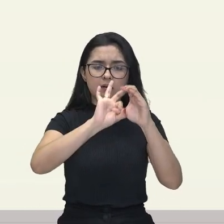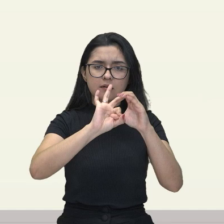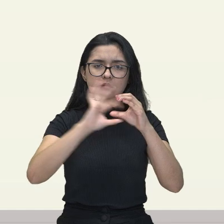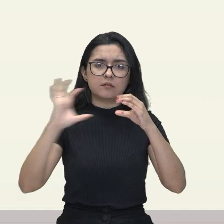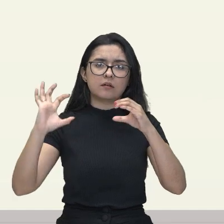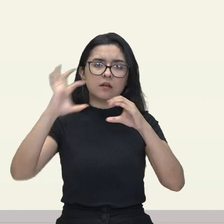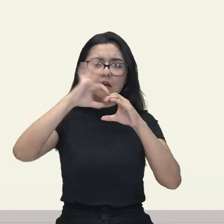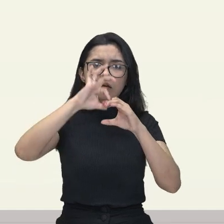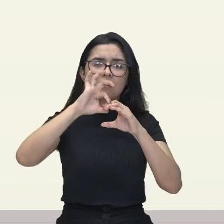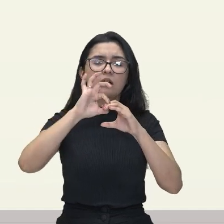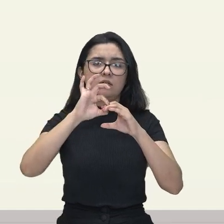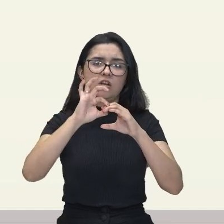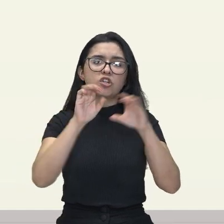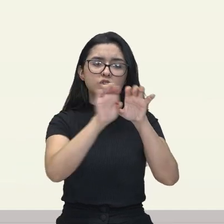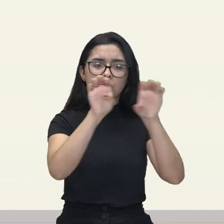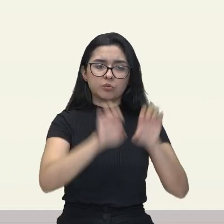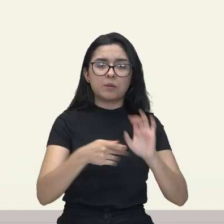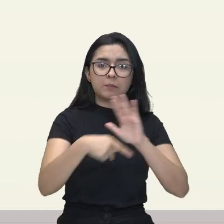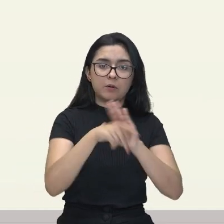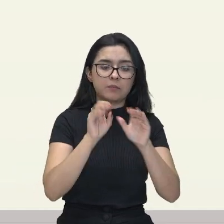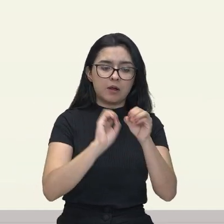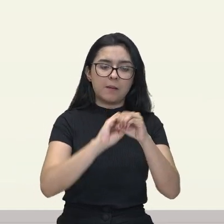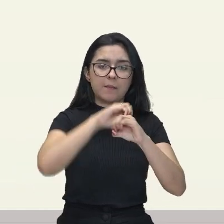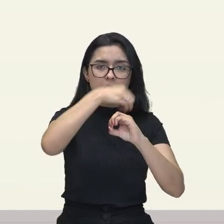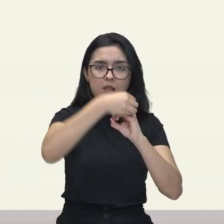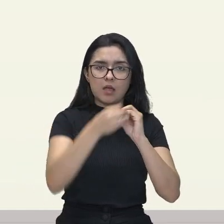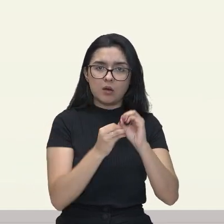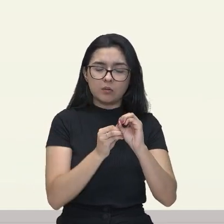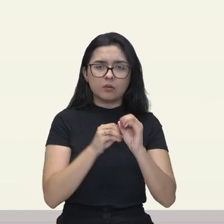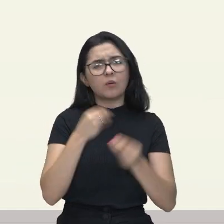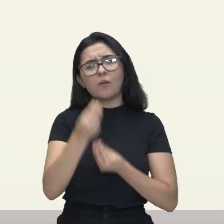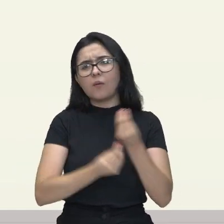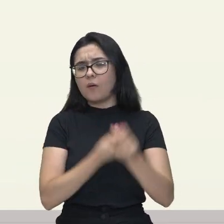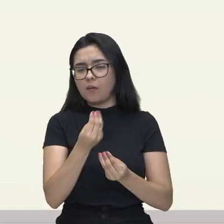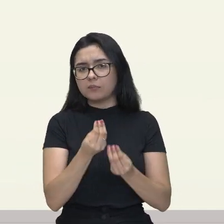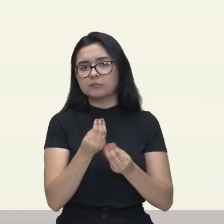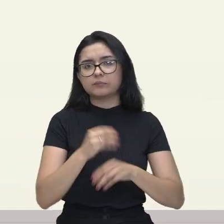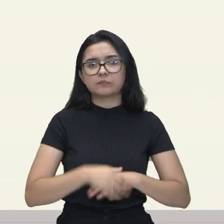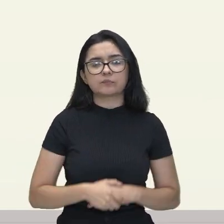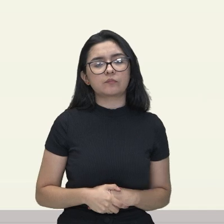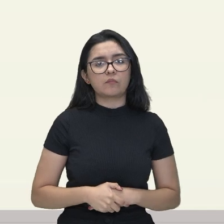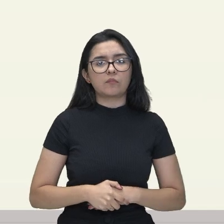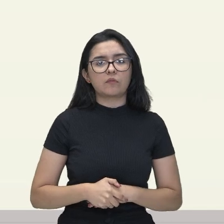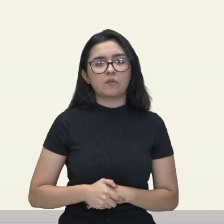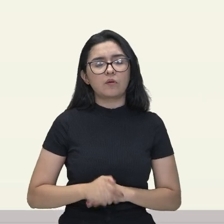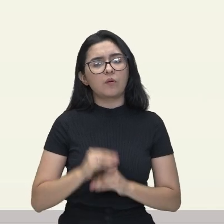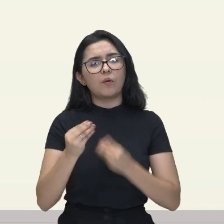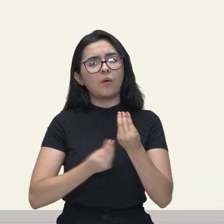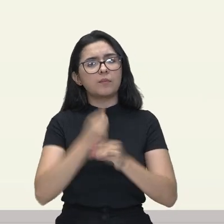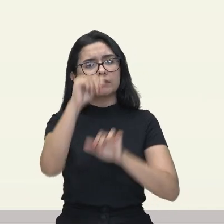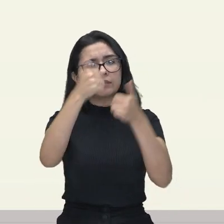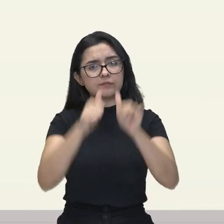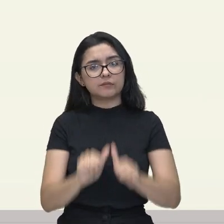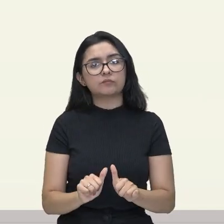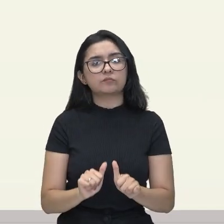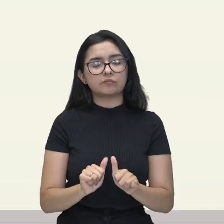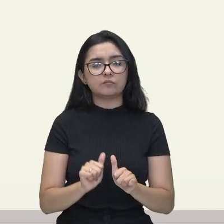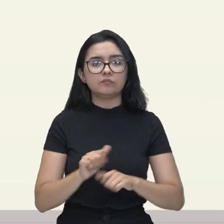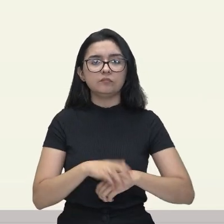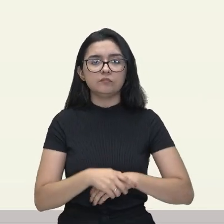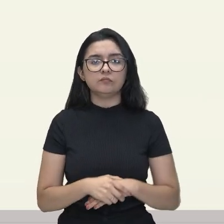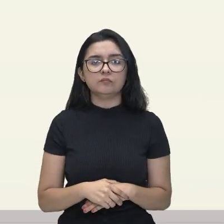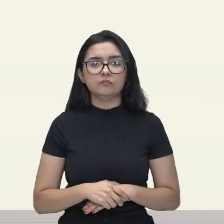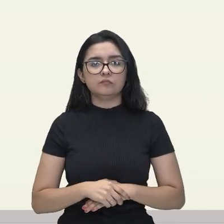estruturas das moléculas. E como é feita essa observação, professora?